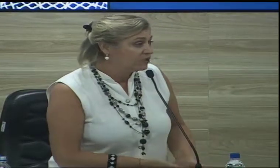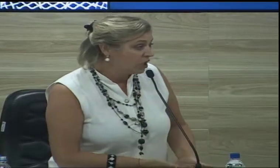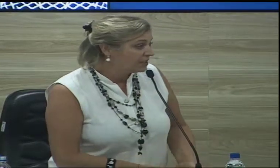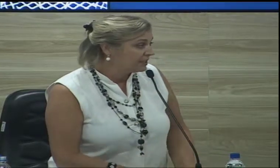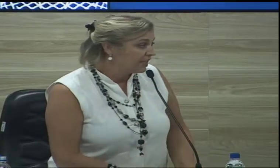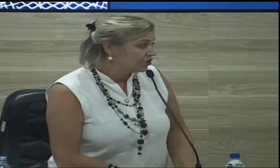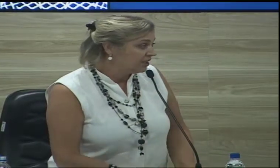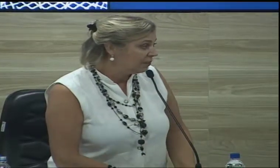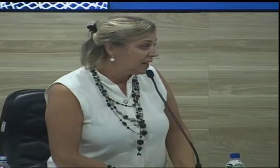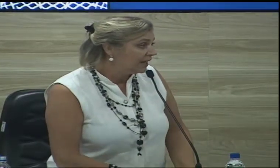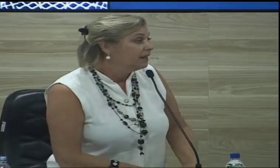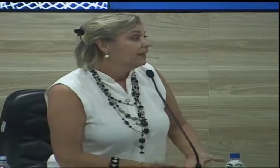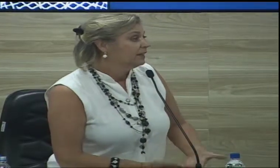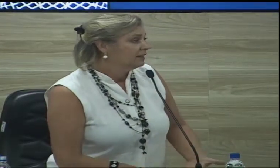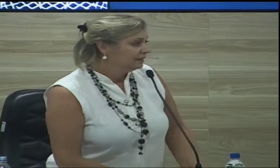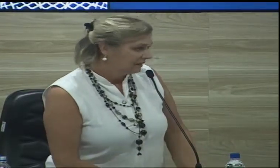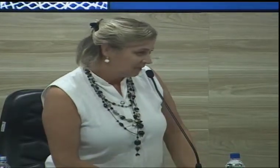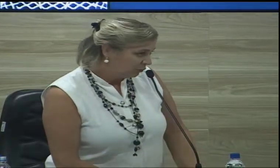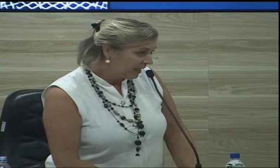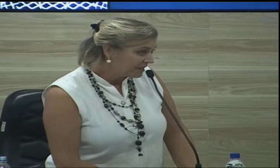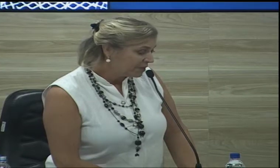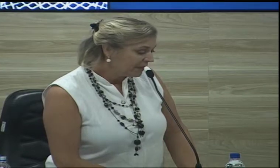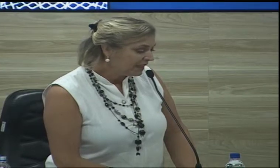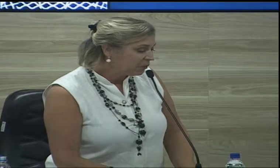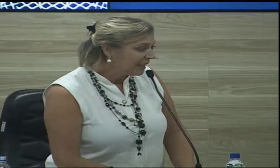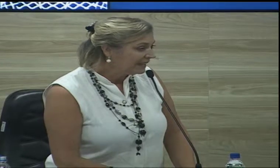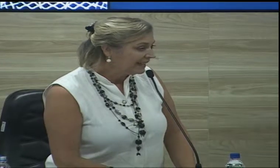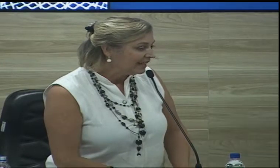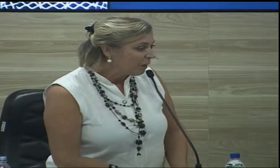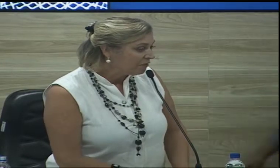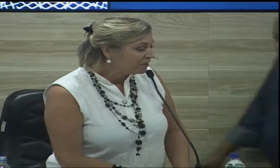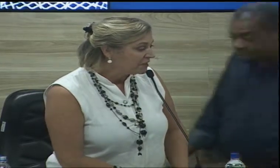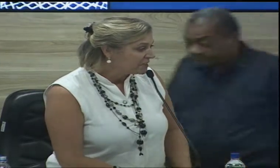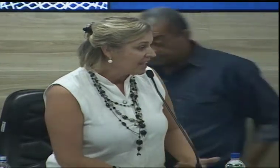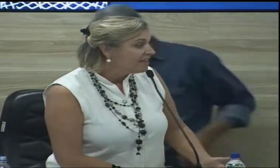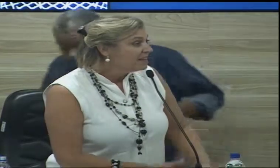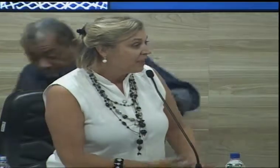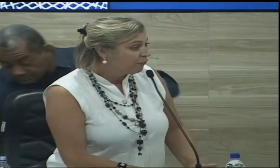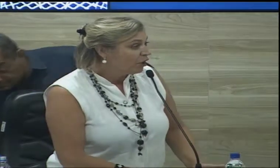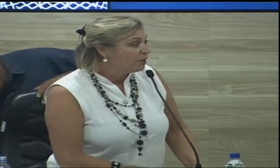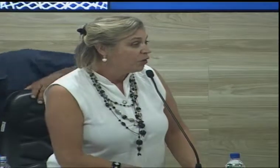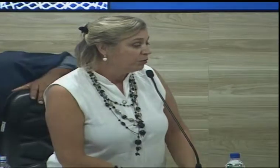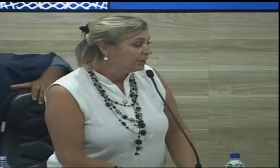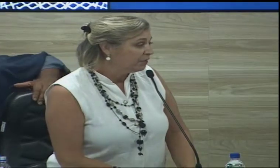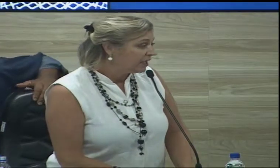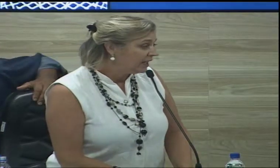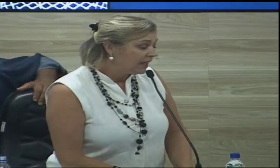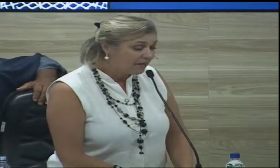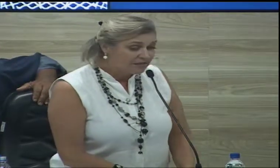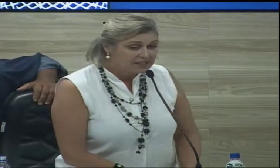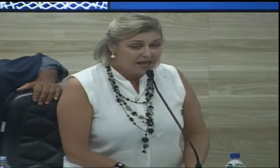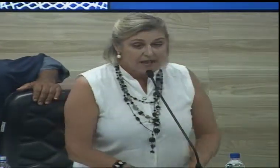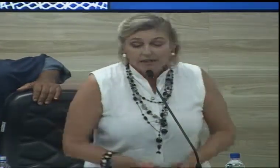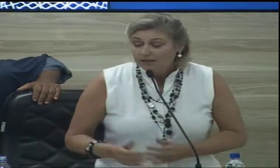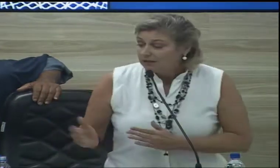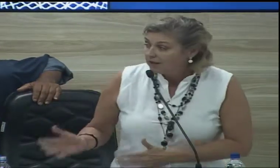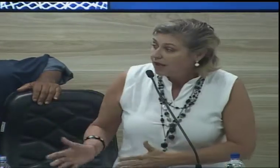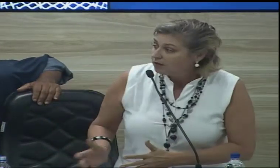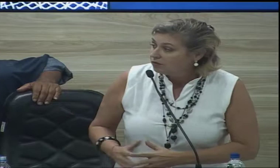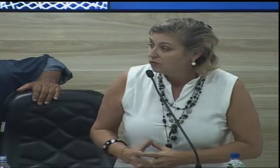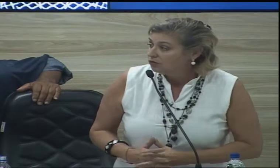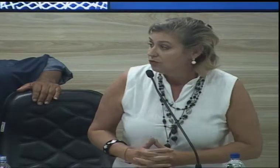enfrenta só a cidade de Limeira. O Brasil inteiro ainda não avança da forma como deveria avançar